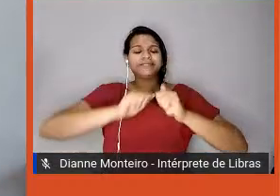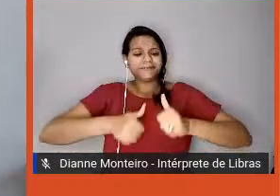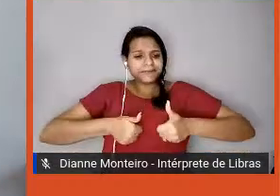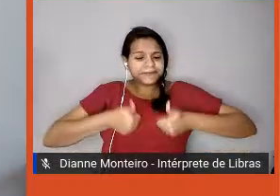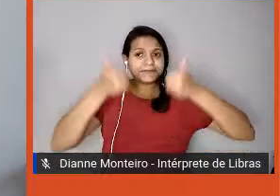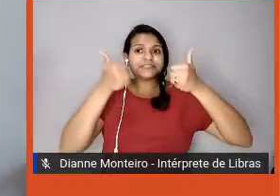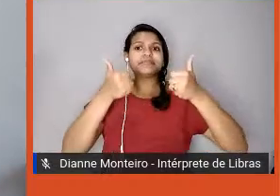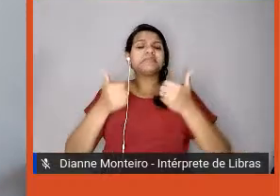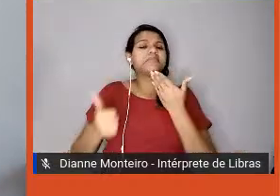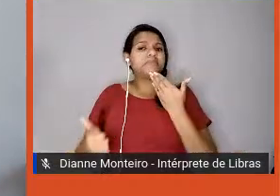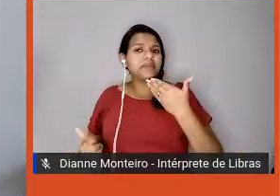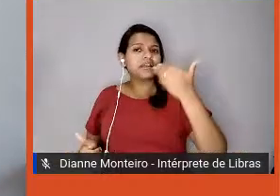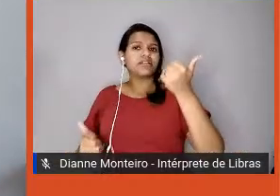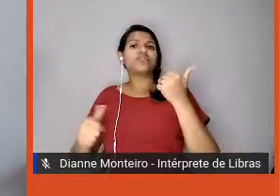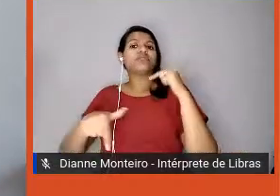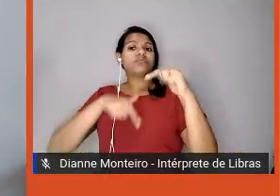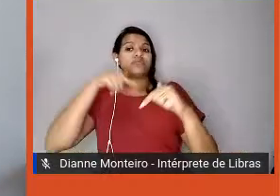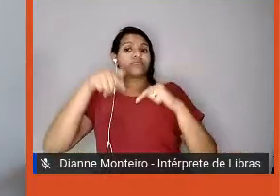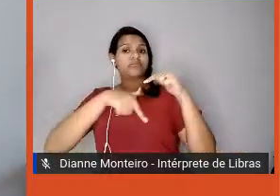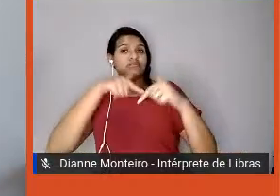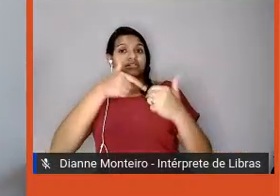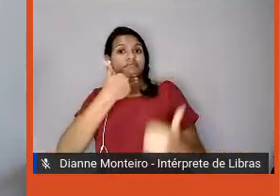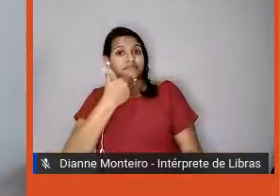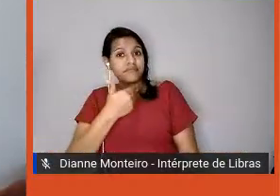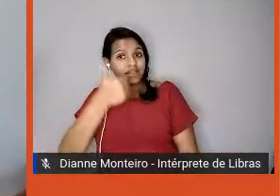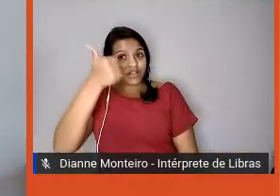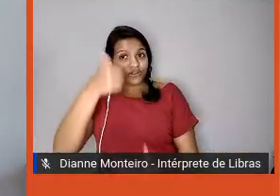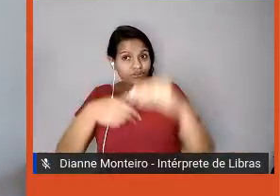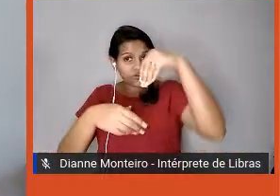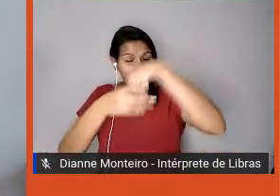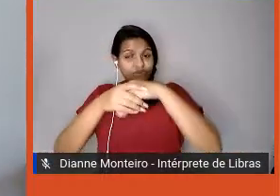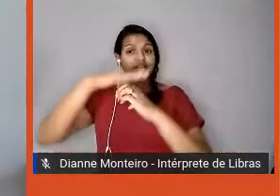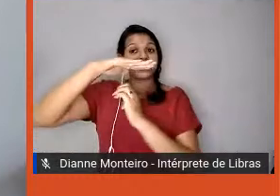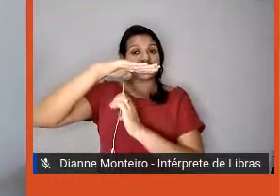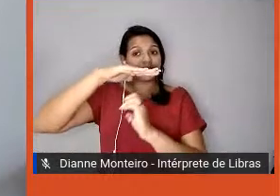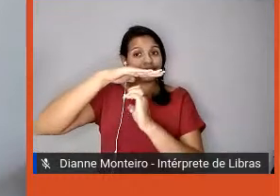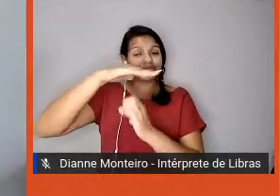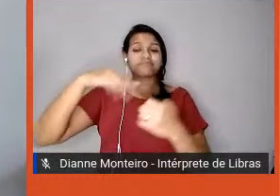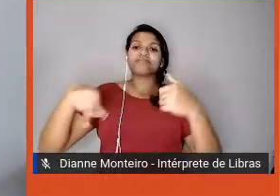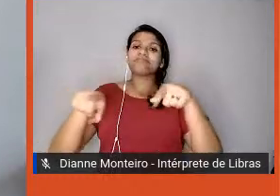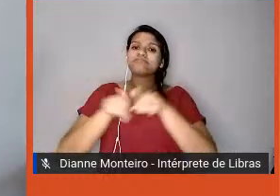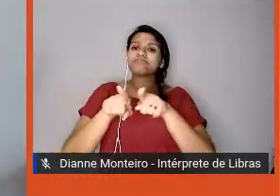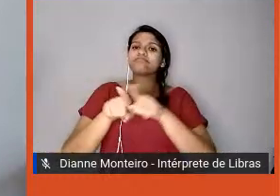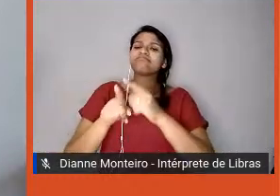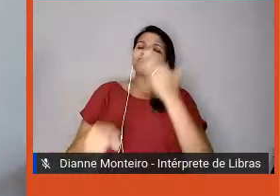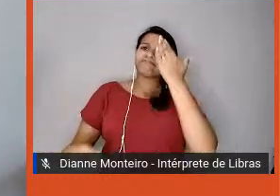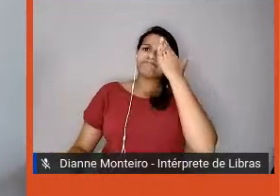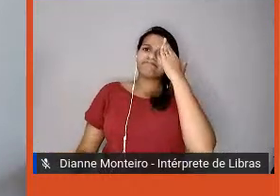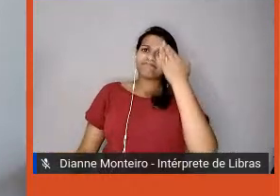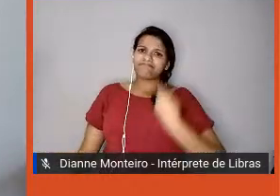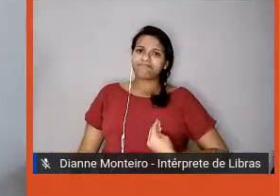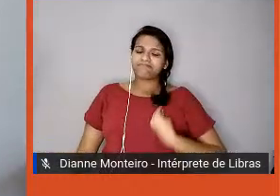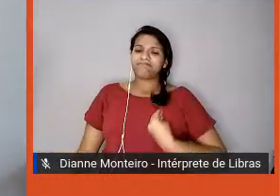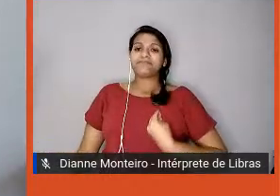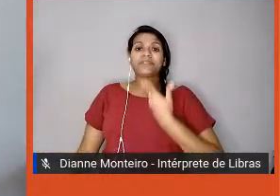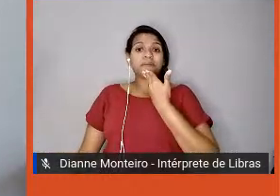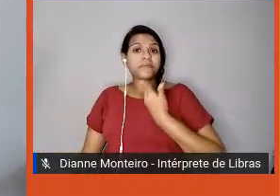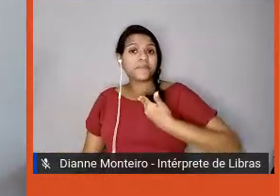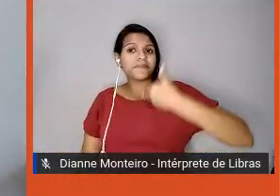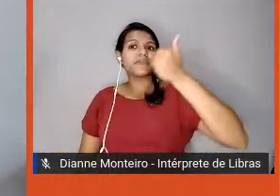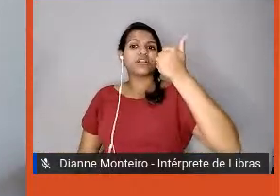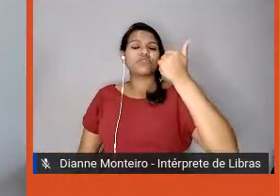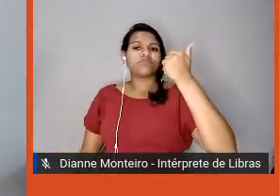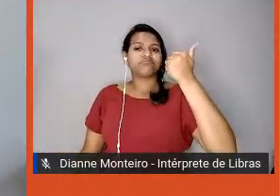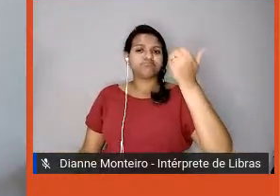produtividade para a empresa, mas isso vai trazer maior sensação de propósito na vida dela, muitas vezes ela se